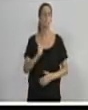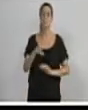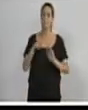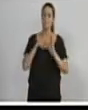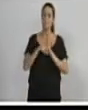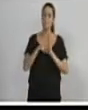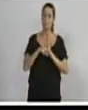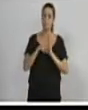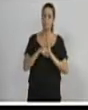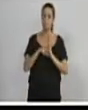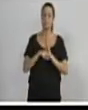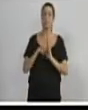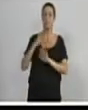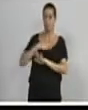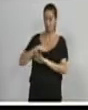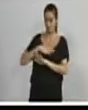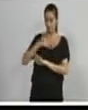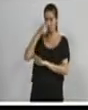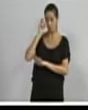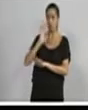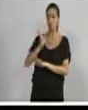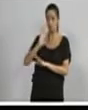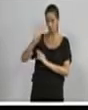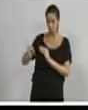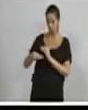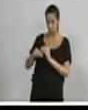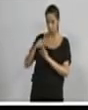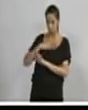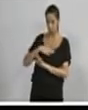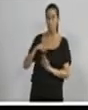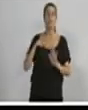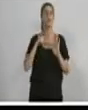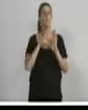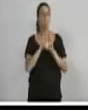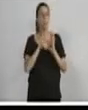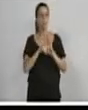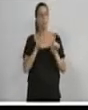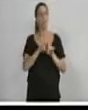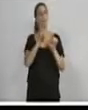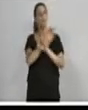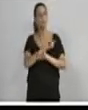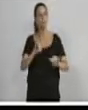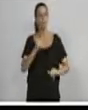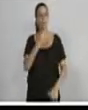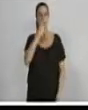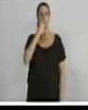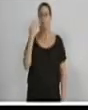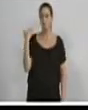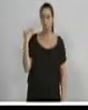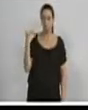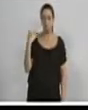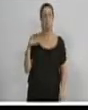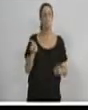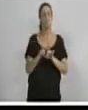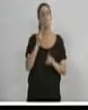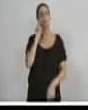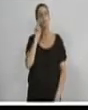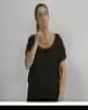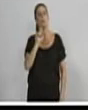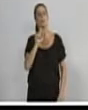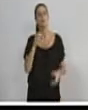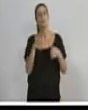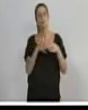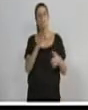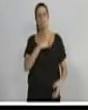Já lhe concedeu, só um minutinho. Em pesquisa divulgada recentemente, nós vimos ainda os petistas